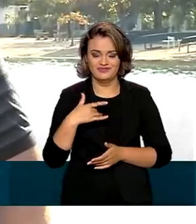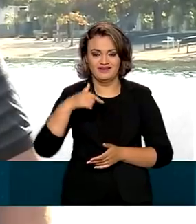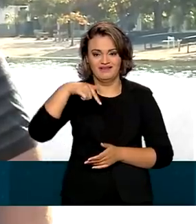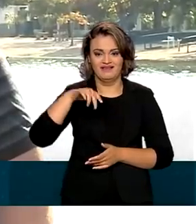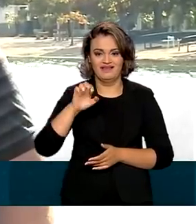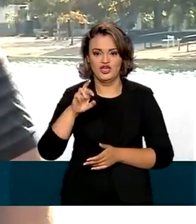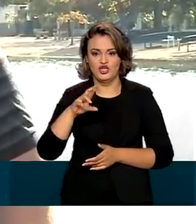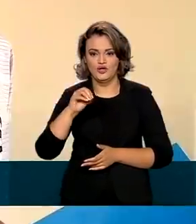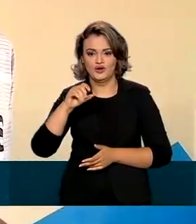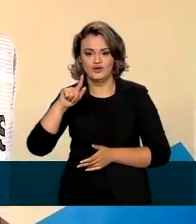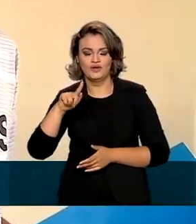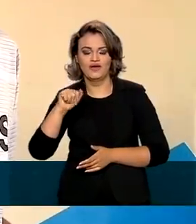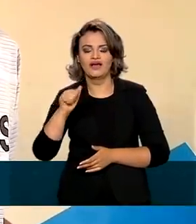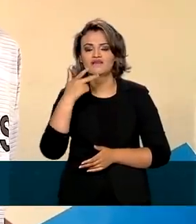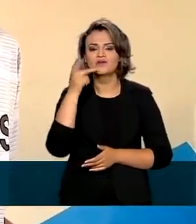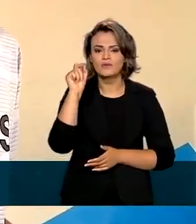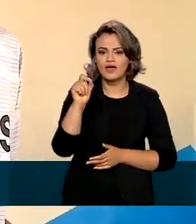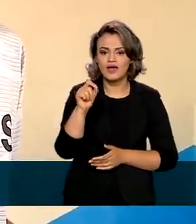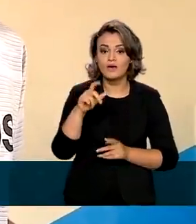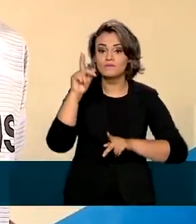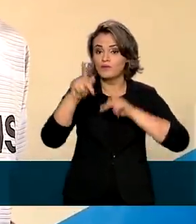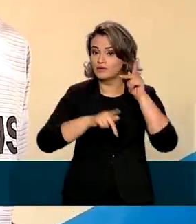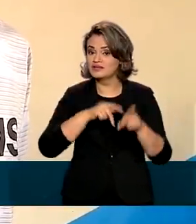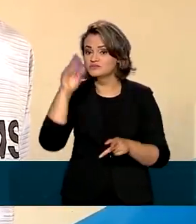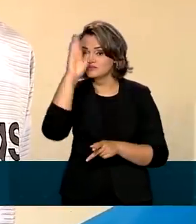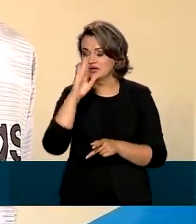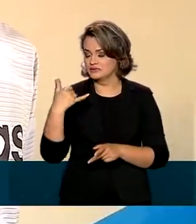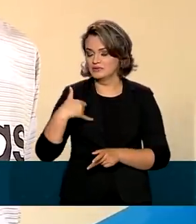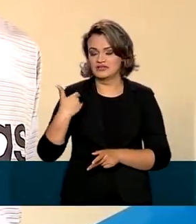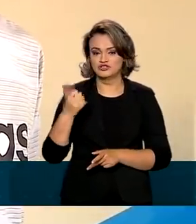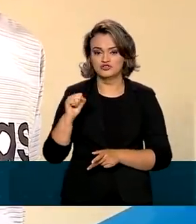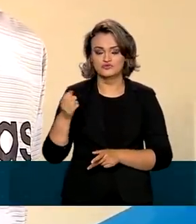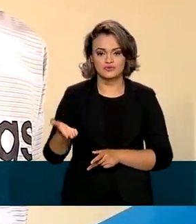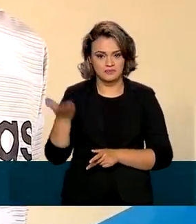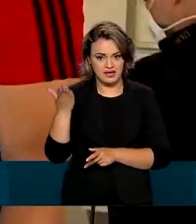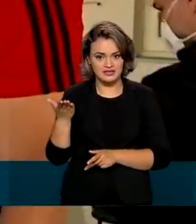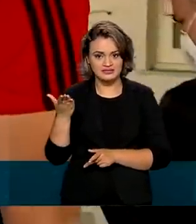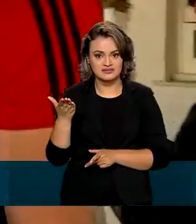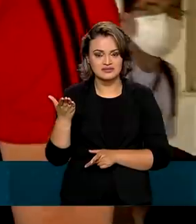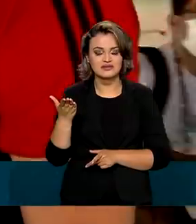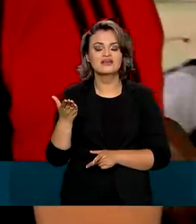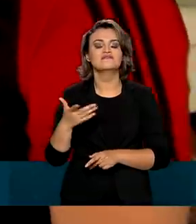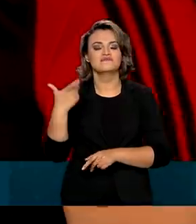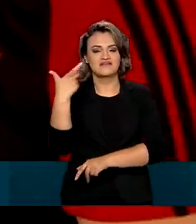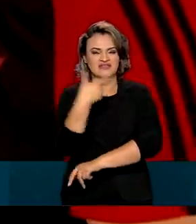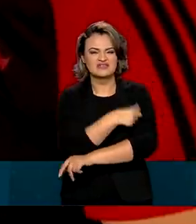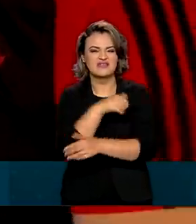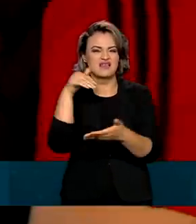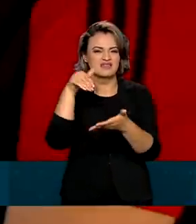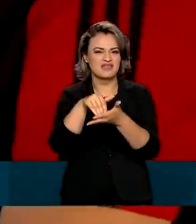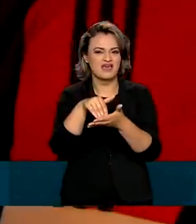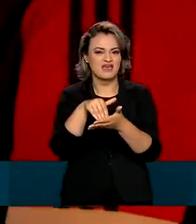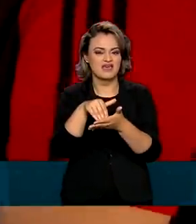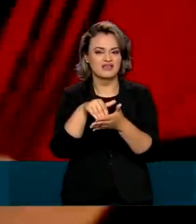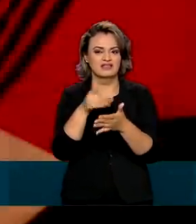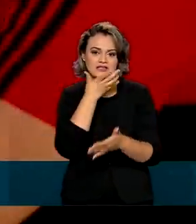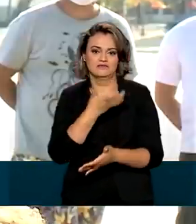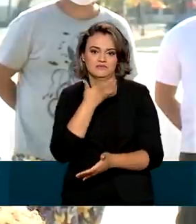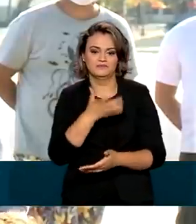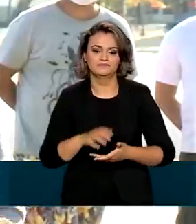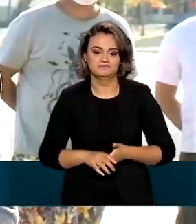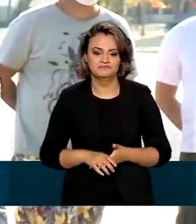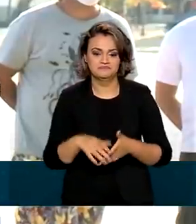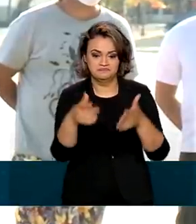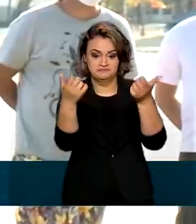voltou a afirmar que toda a população brasileira acima de 18 anos estará vacinada até o fim do ano.